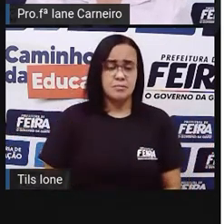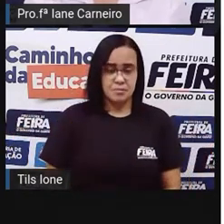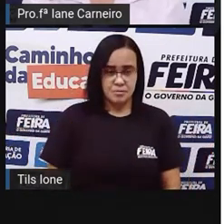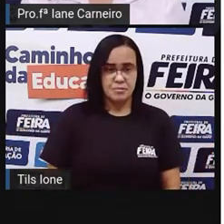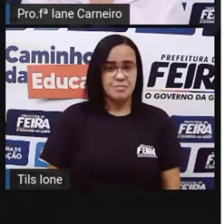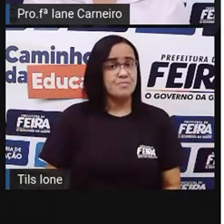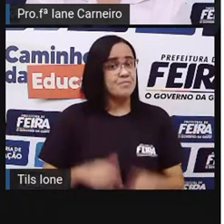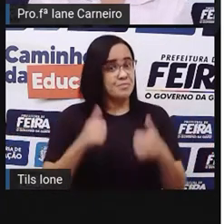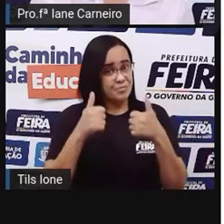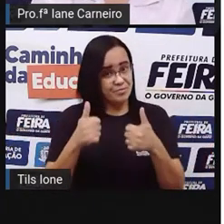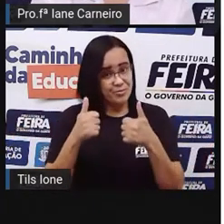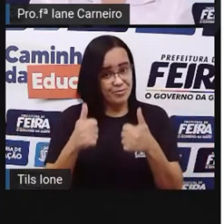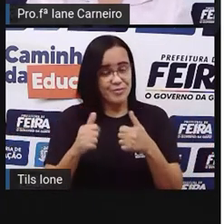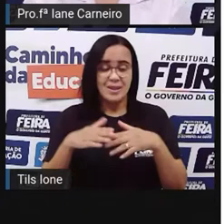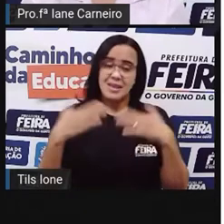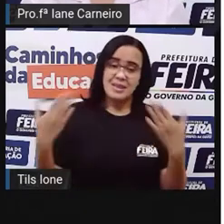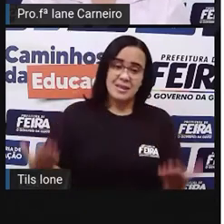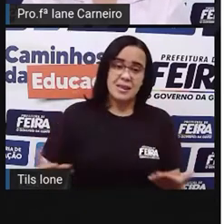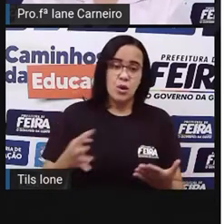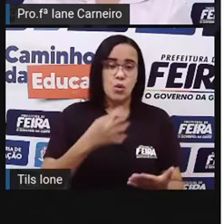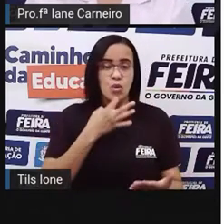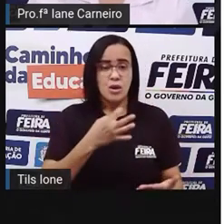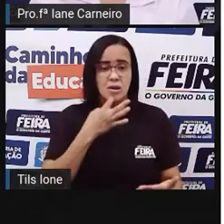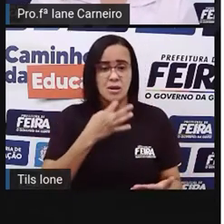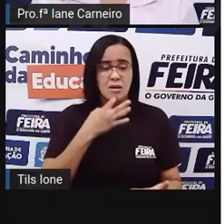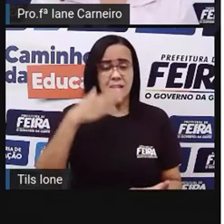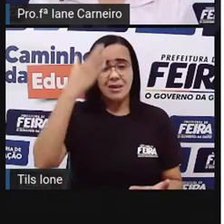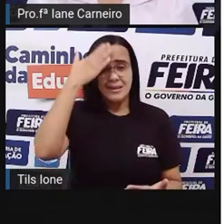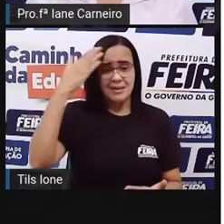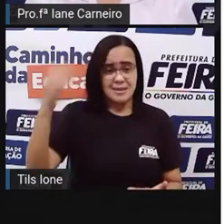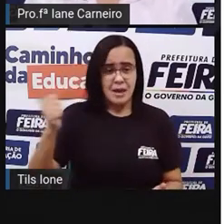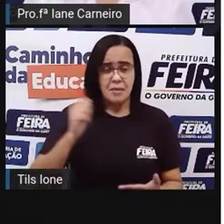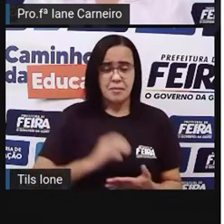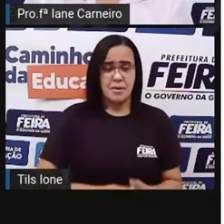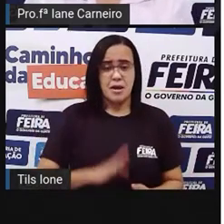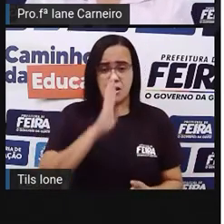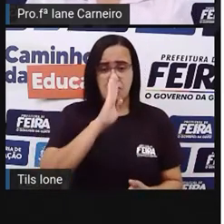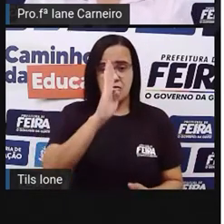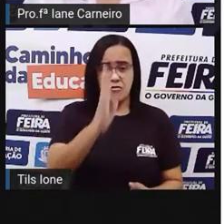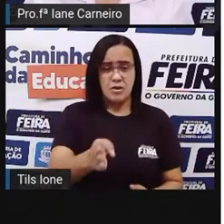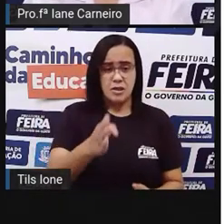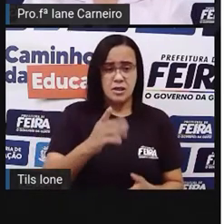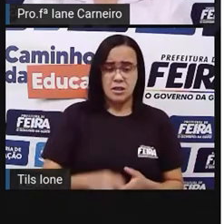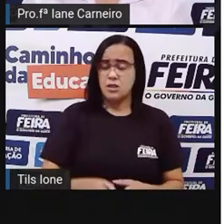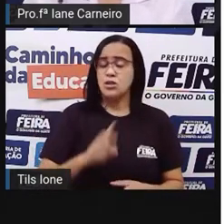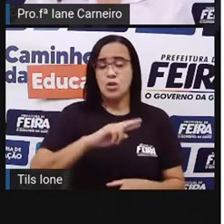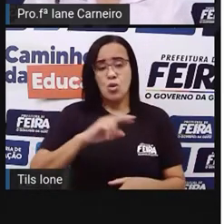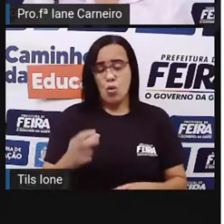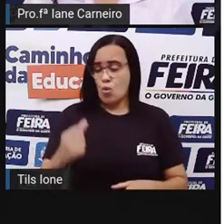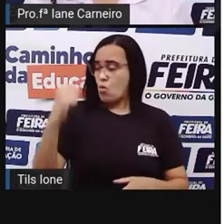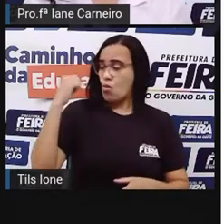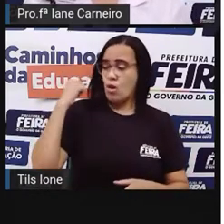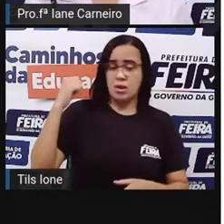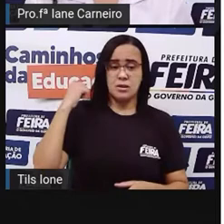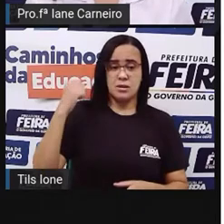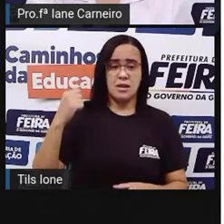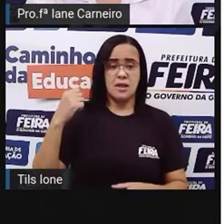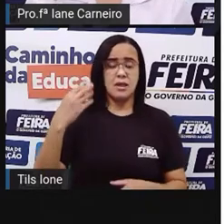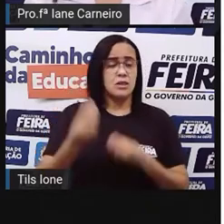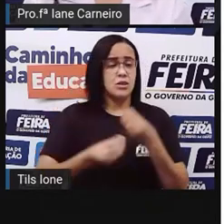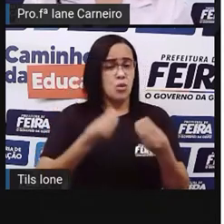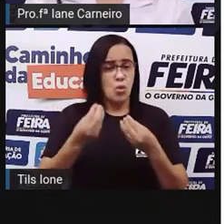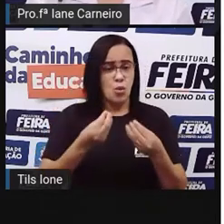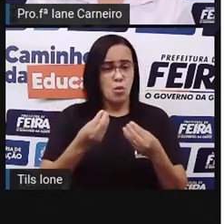Joia. Então esse conhecimento, né? Da frente, o que está na nossa frente? O que é está atrás da gente? É importante para a gente aprender a se